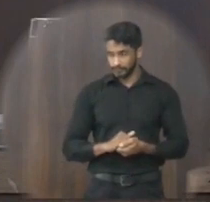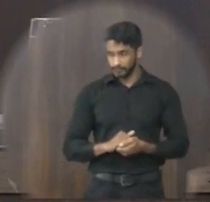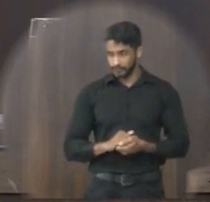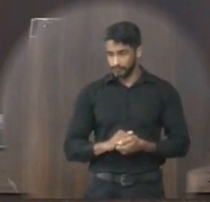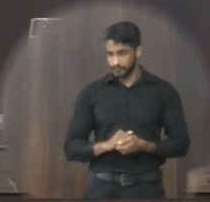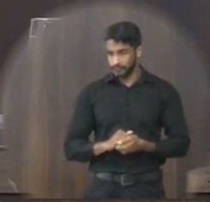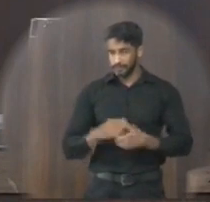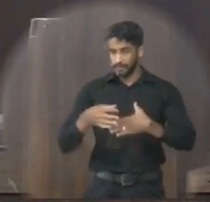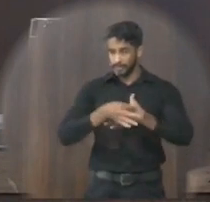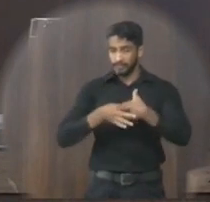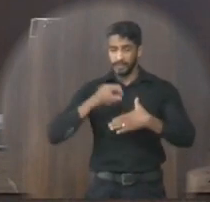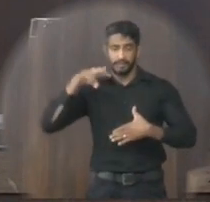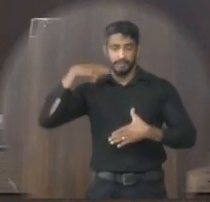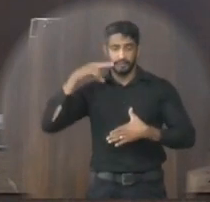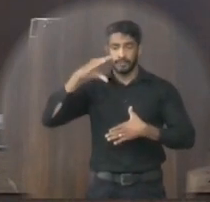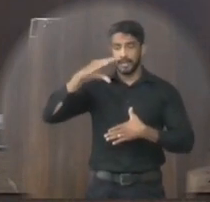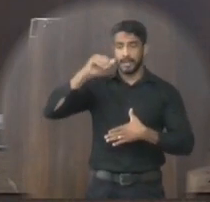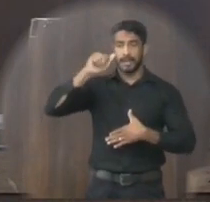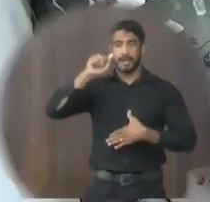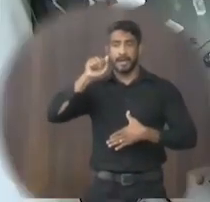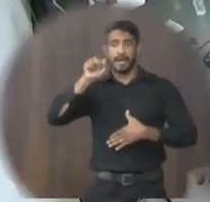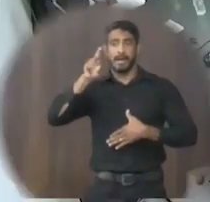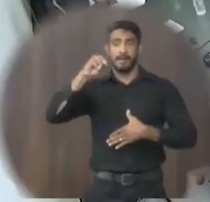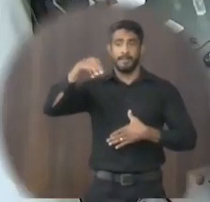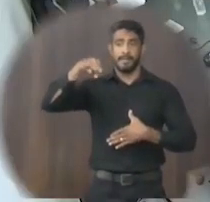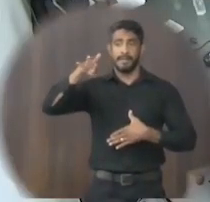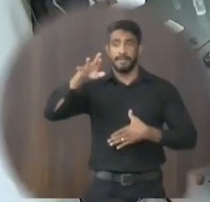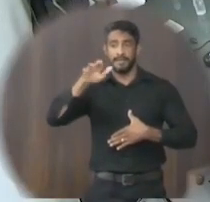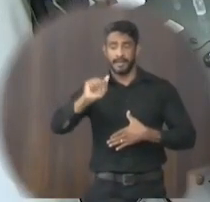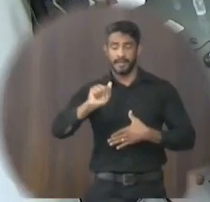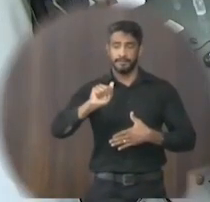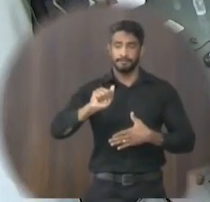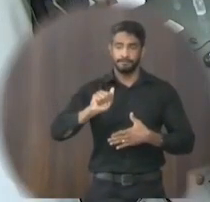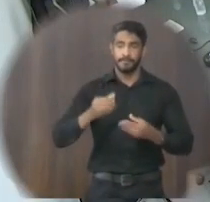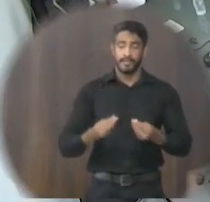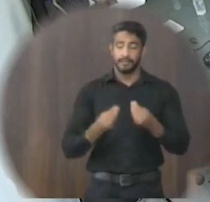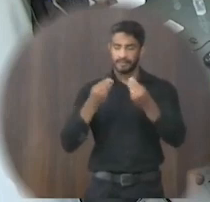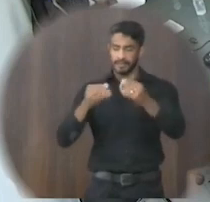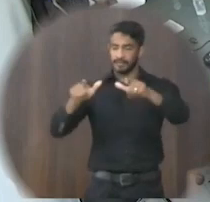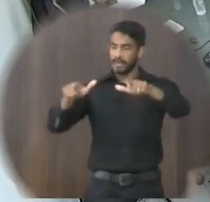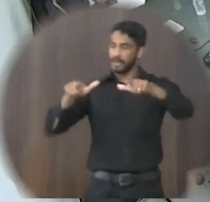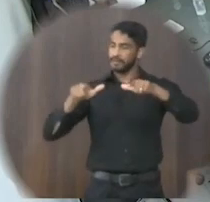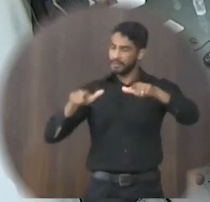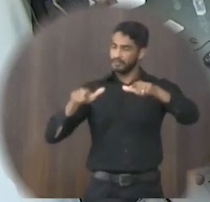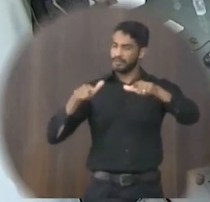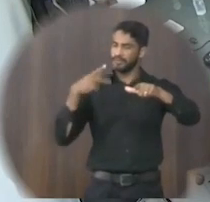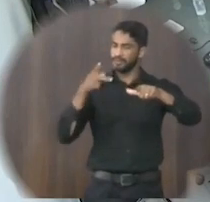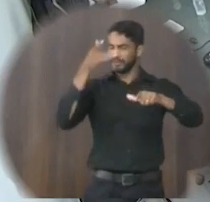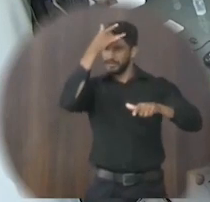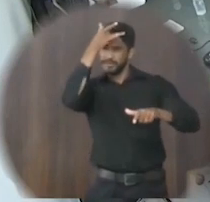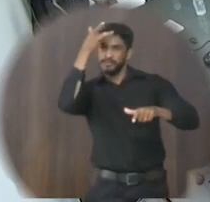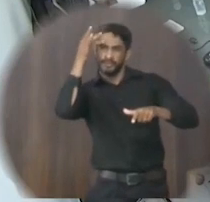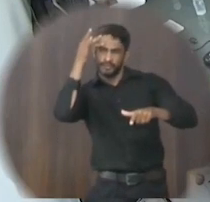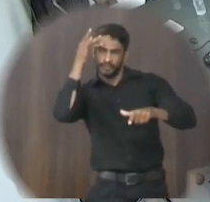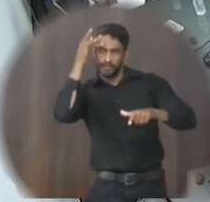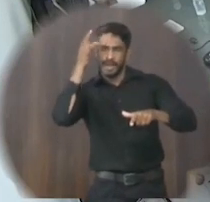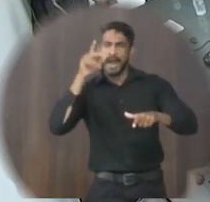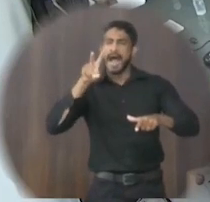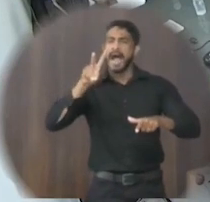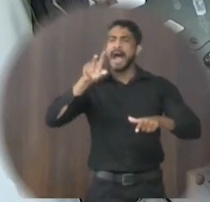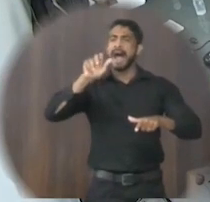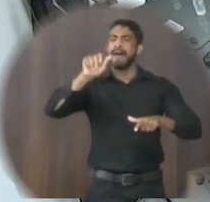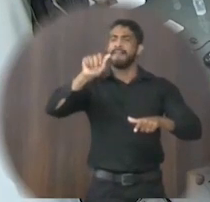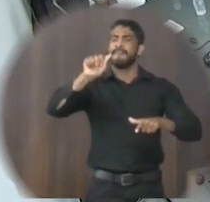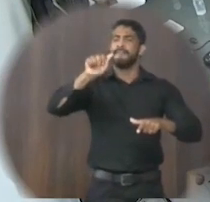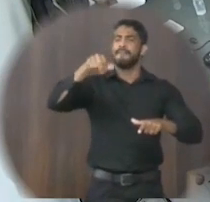De autoria da vereadora Carmelina Romana da Silva Teixeira Concede o título de cidadão honorário de Janaúba à senhora Vânia